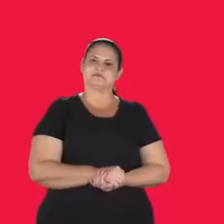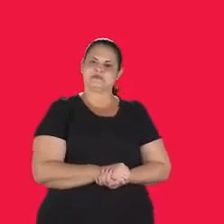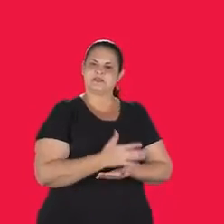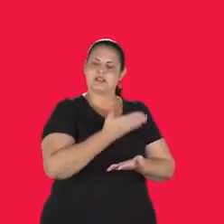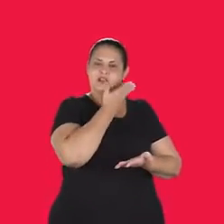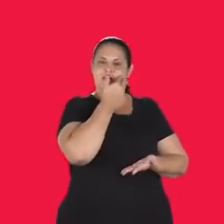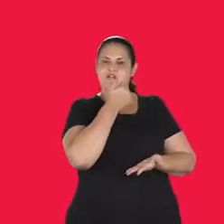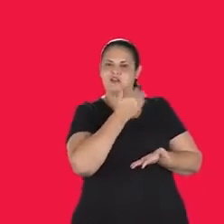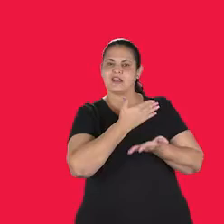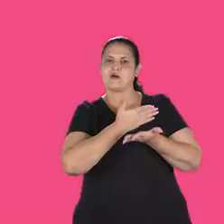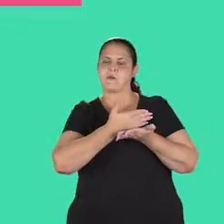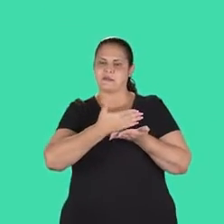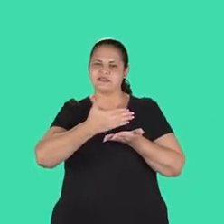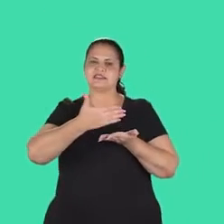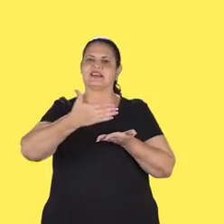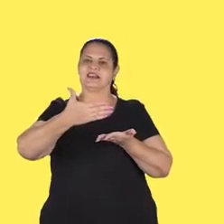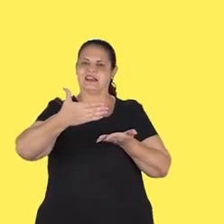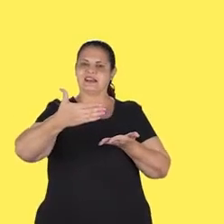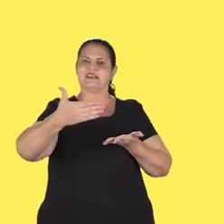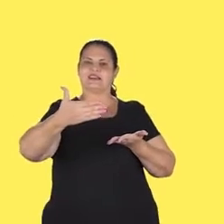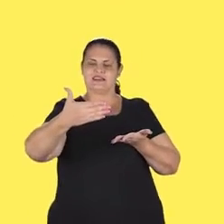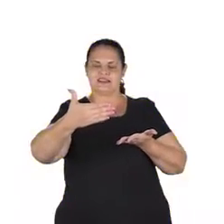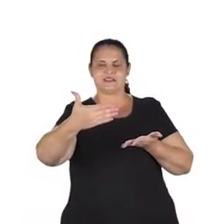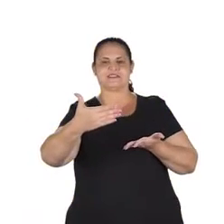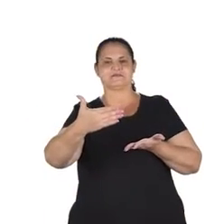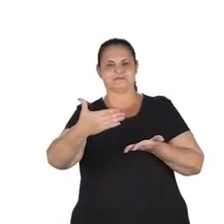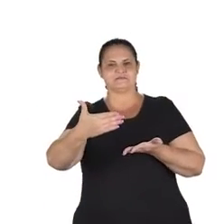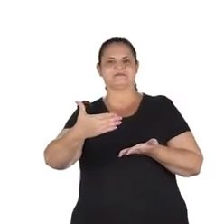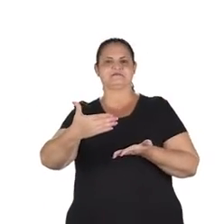O melhor vai começar